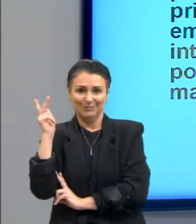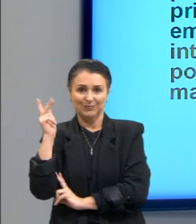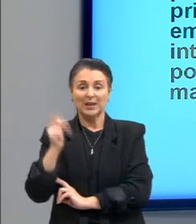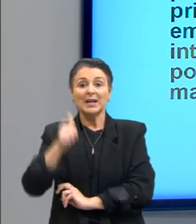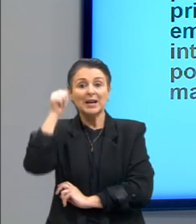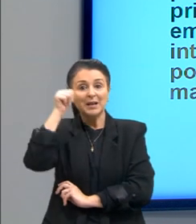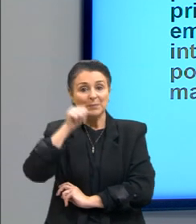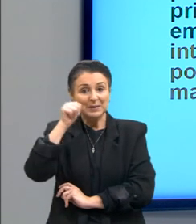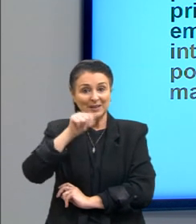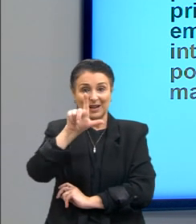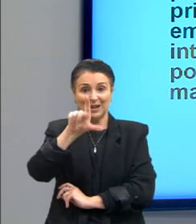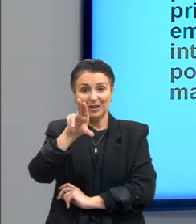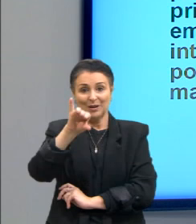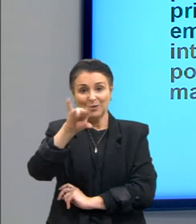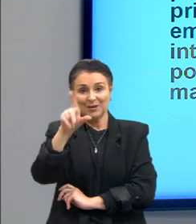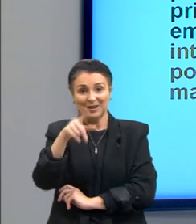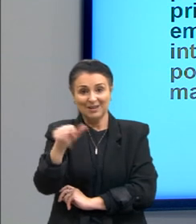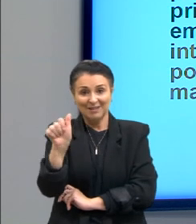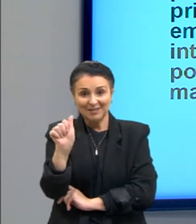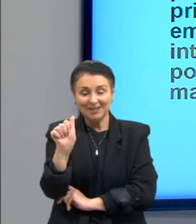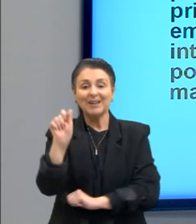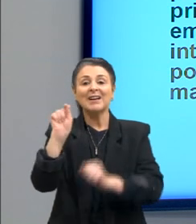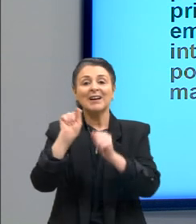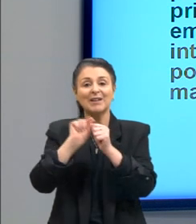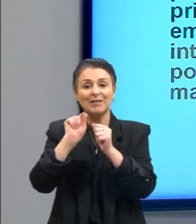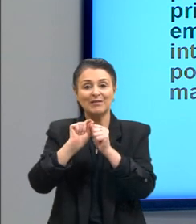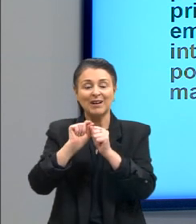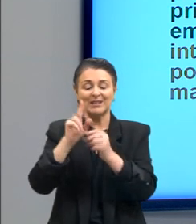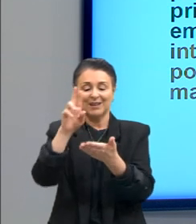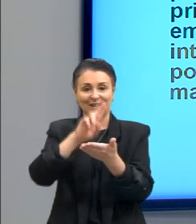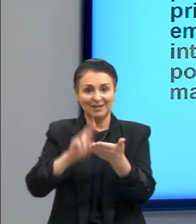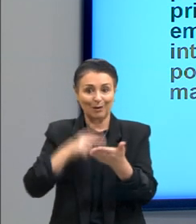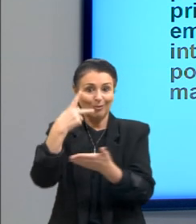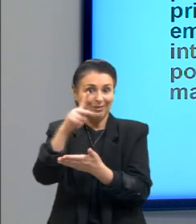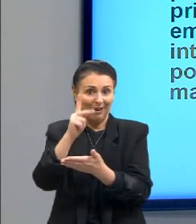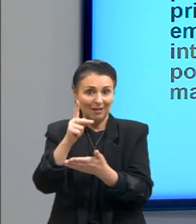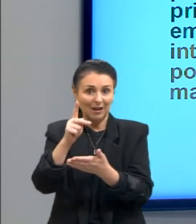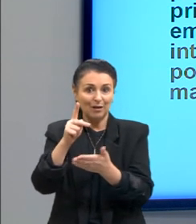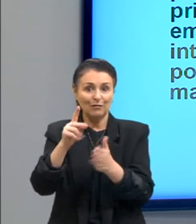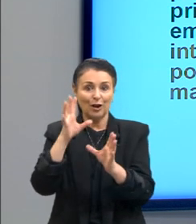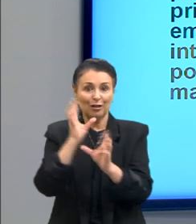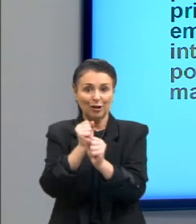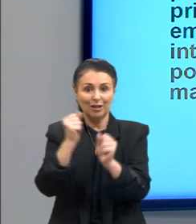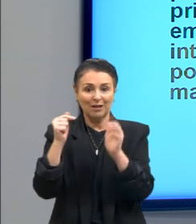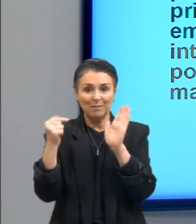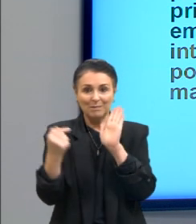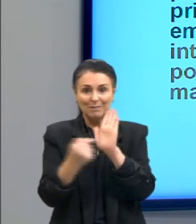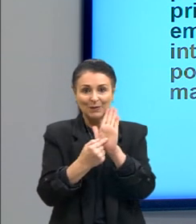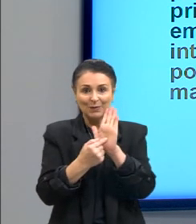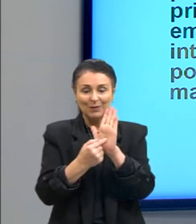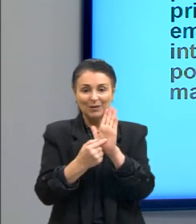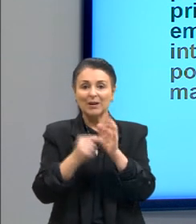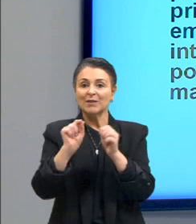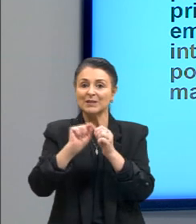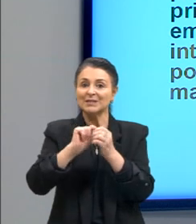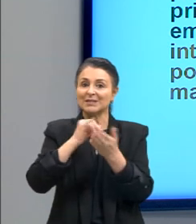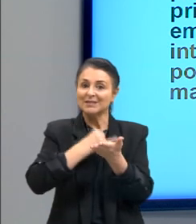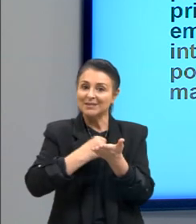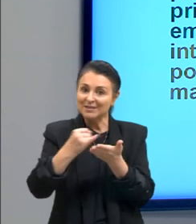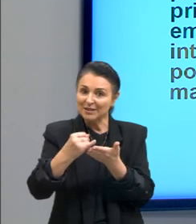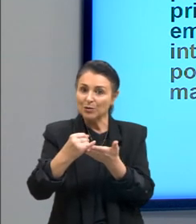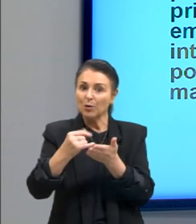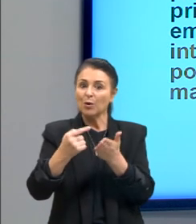Souza Lima Leite então faz a redação dela que foi nota mil com essa introdução de alusão